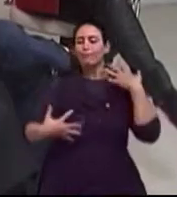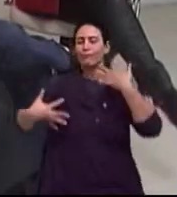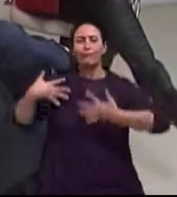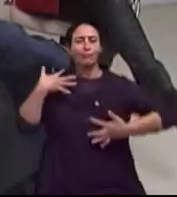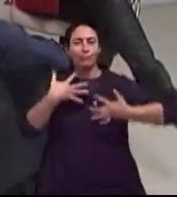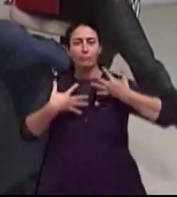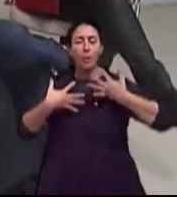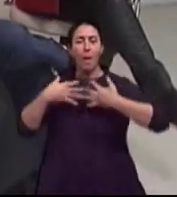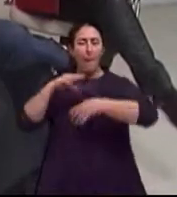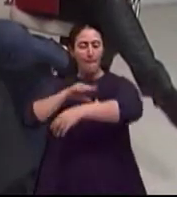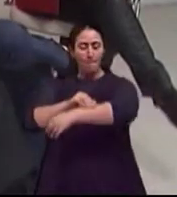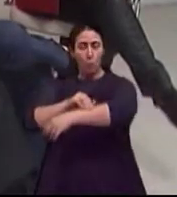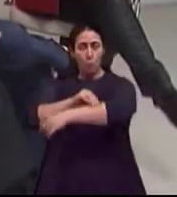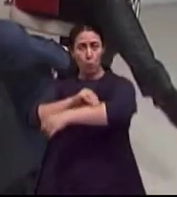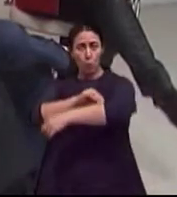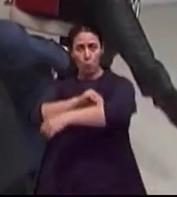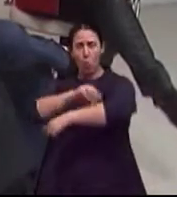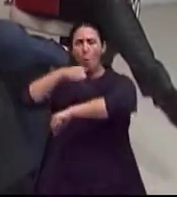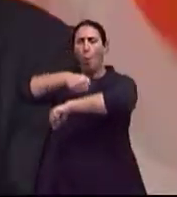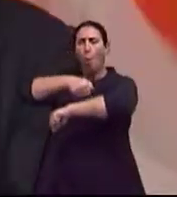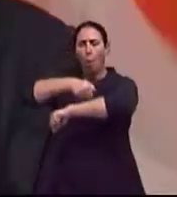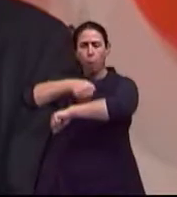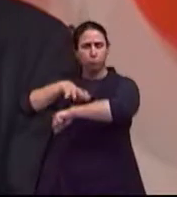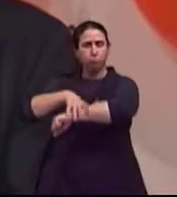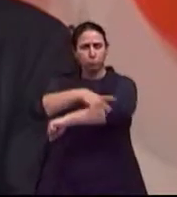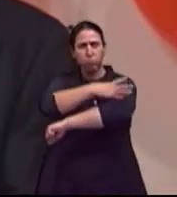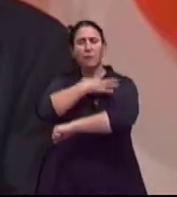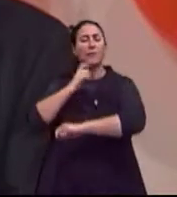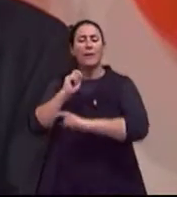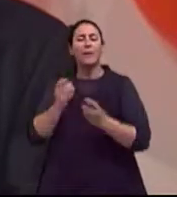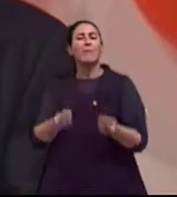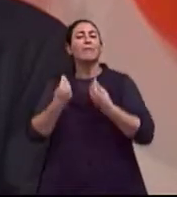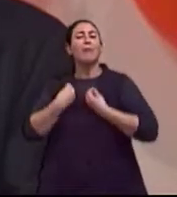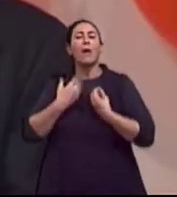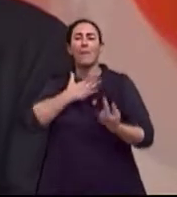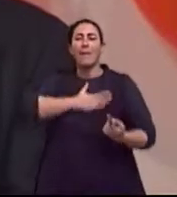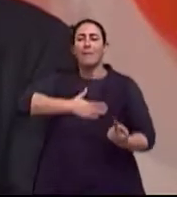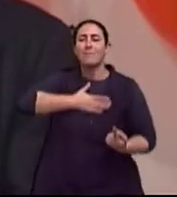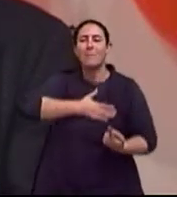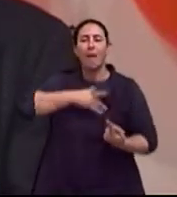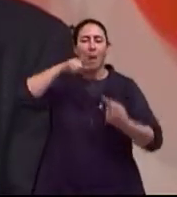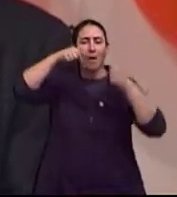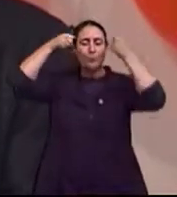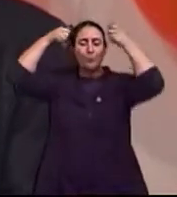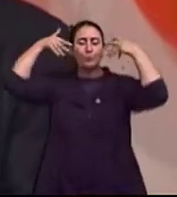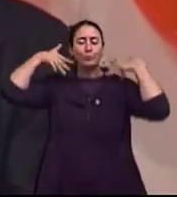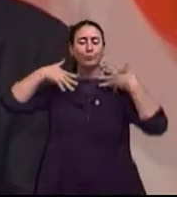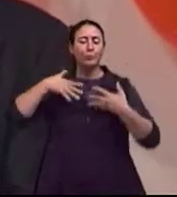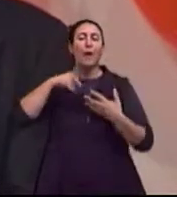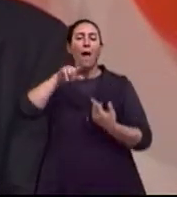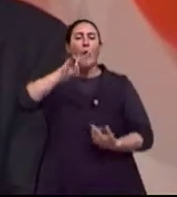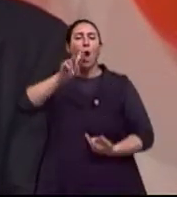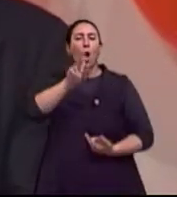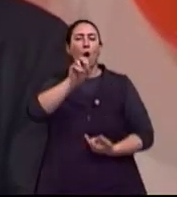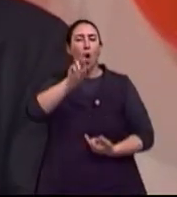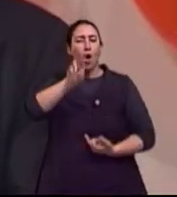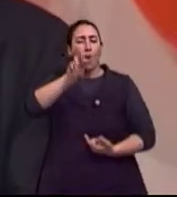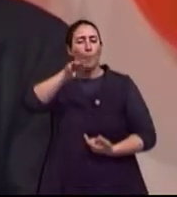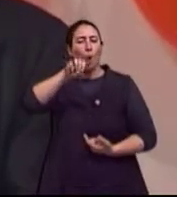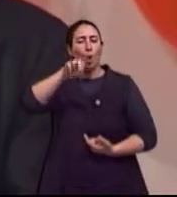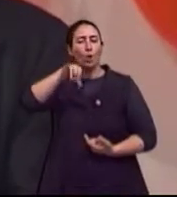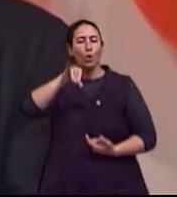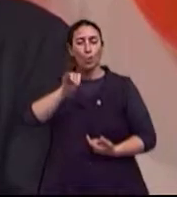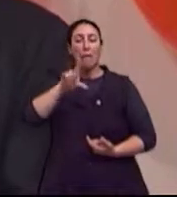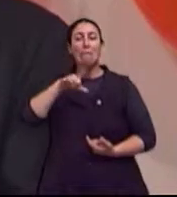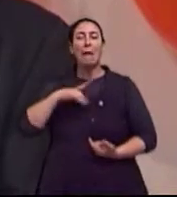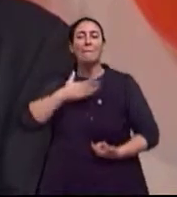libera os hormônios do prazer, endorfina, a serotonina. Então, esses hormônios são acionados. E a